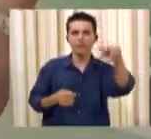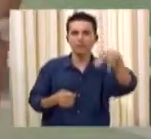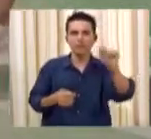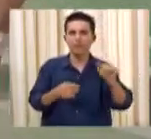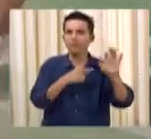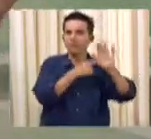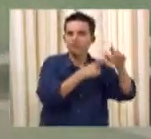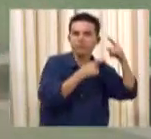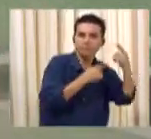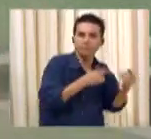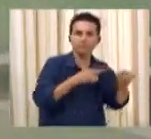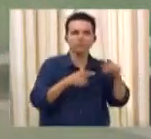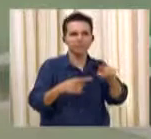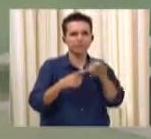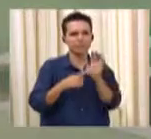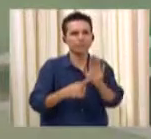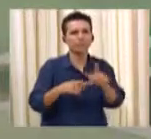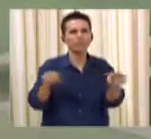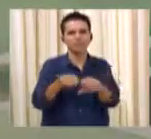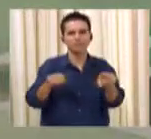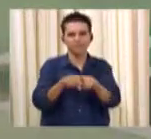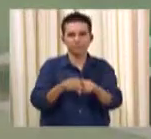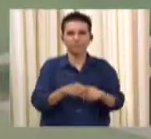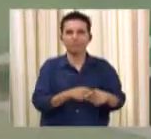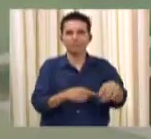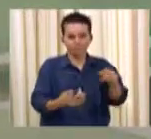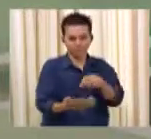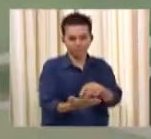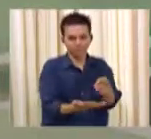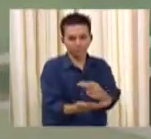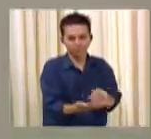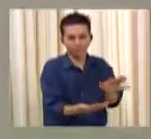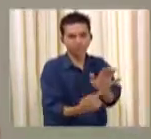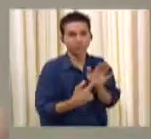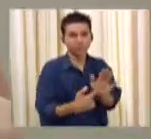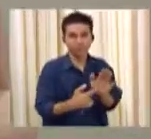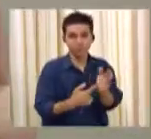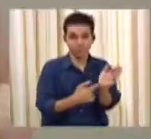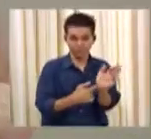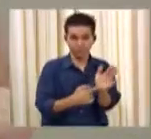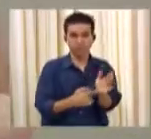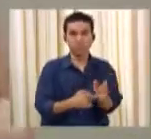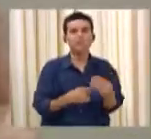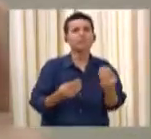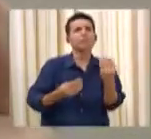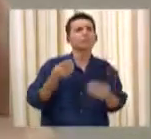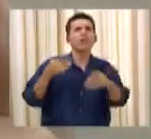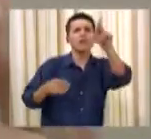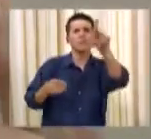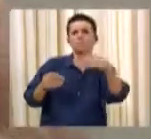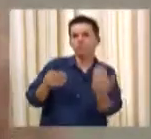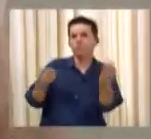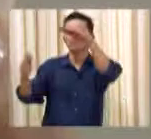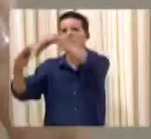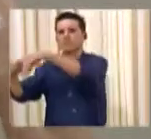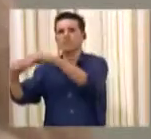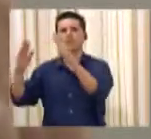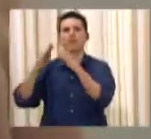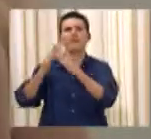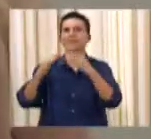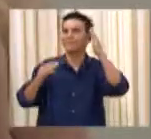que fosse colocada para as pessoas de casa entenderem como que isso fica. Aqui, está vendo? Esse aqui, olha.